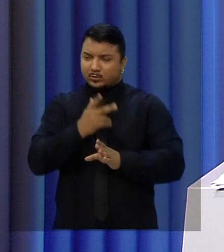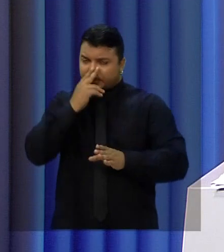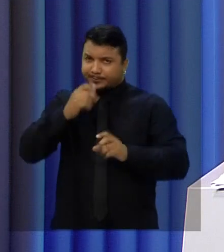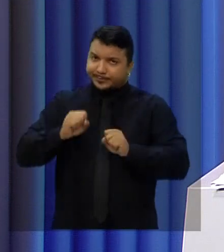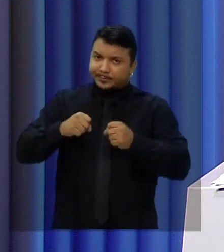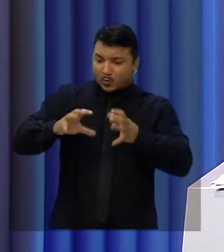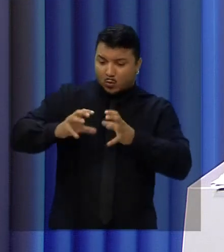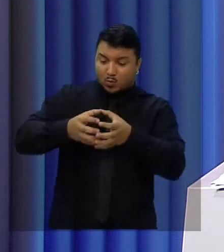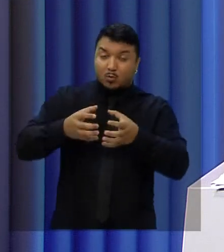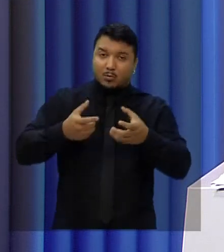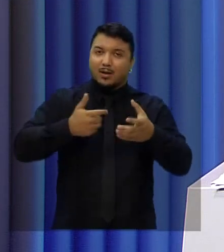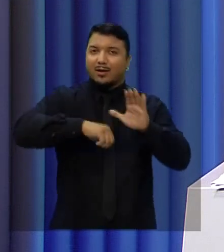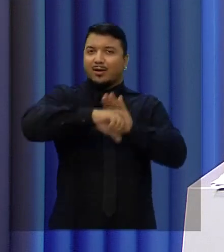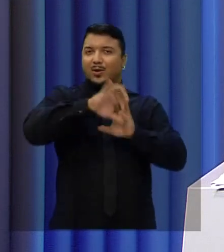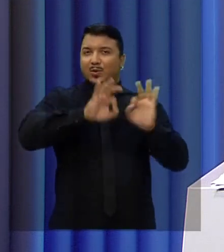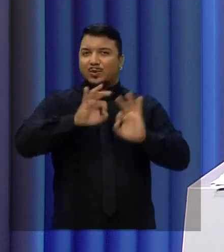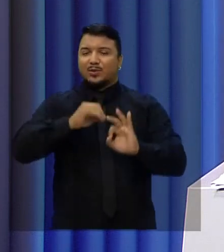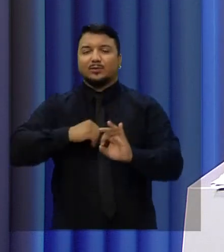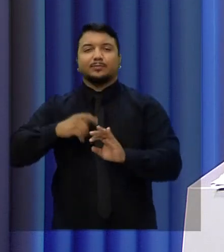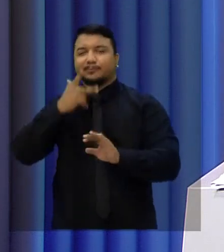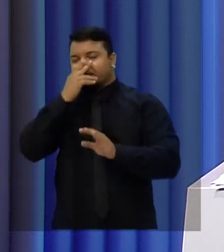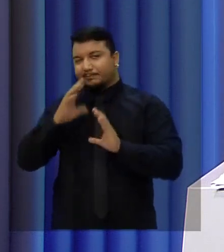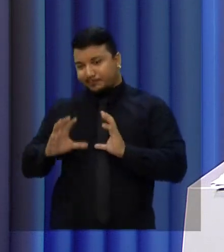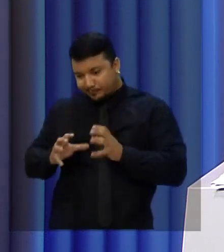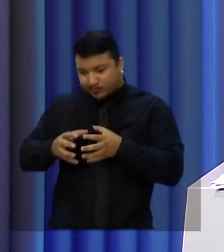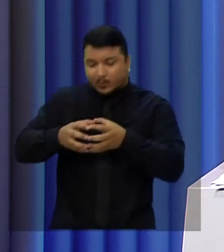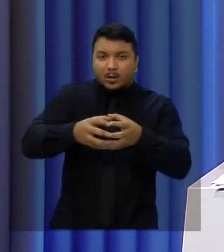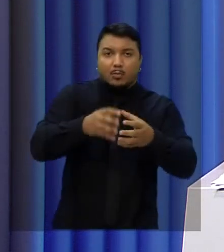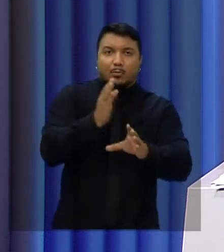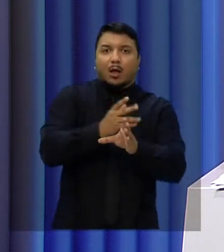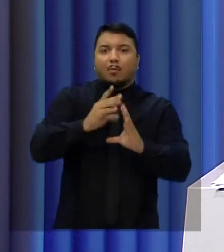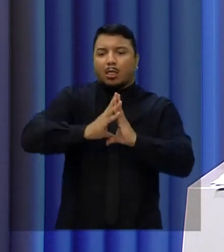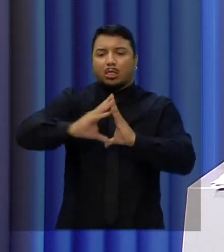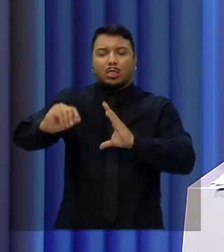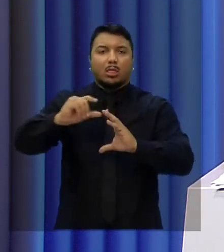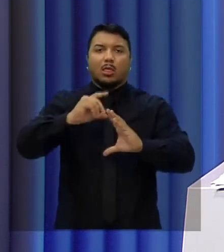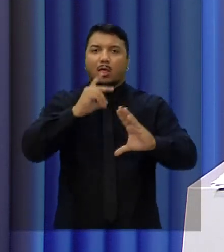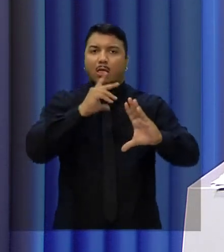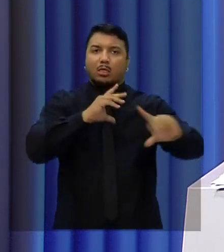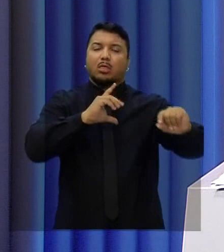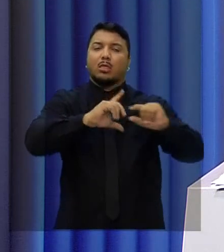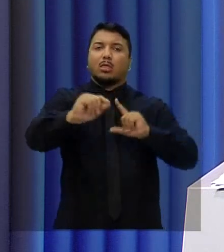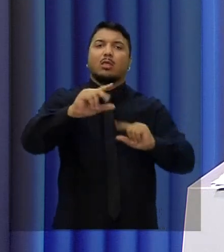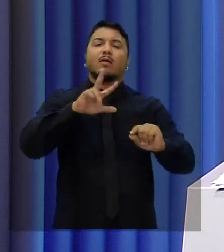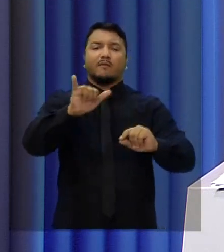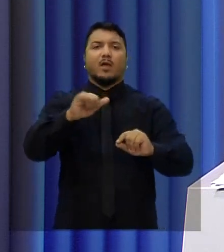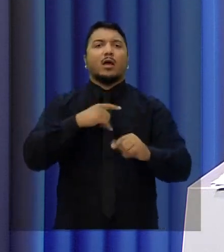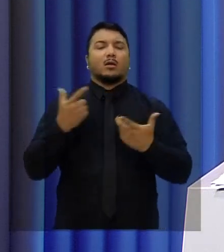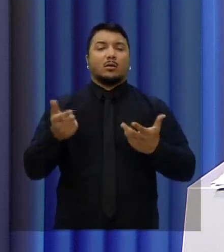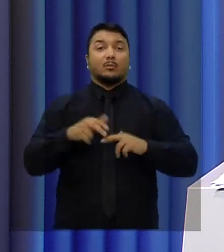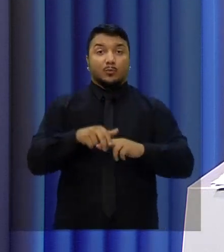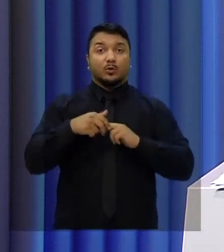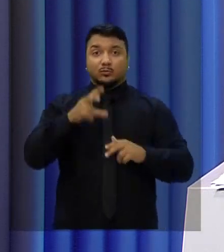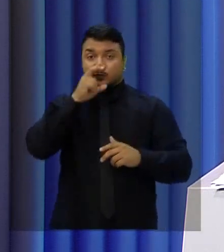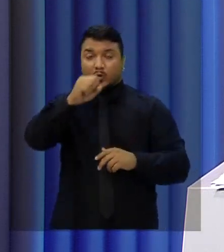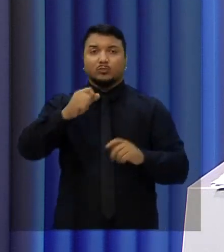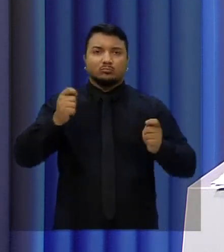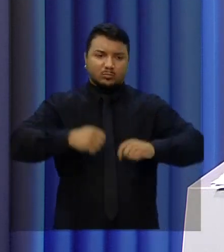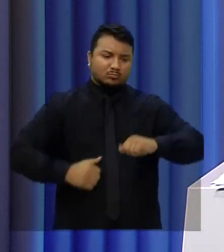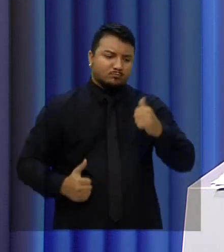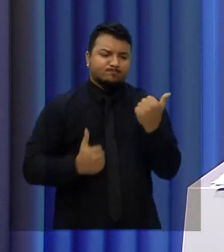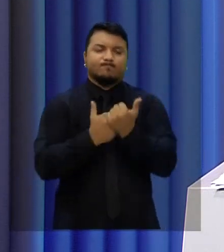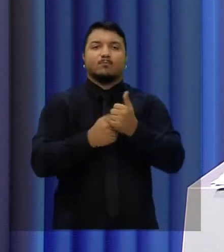crime organizado no município de médio tamanho, porque o crime vai fugir para o município menor. Quero também fortalecer a capacidade de